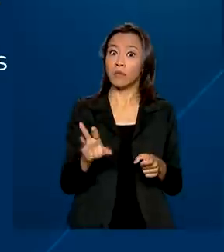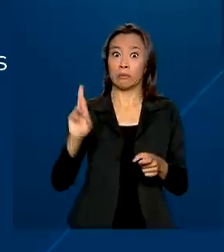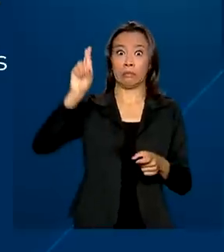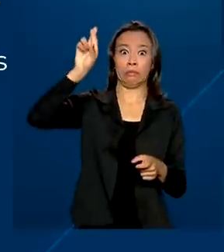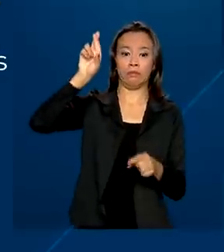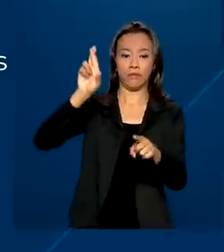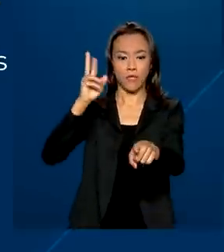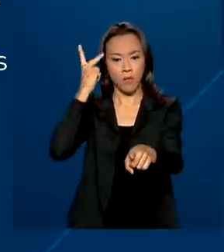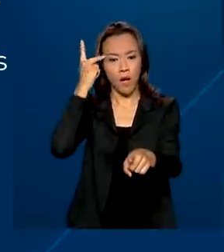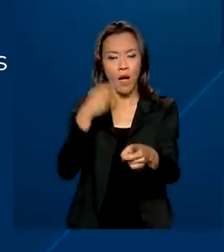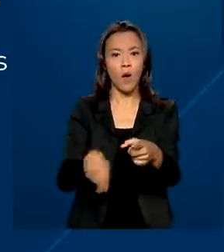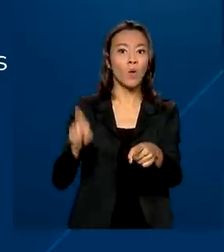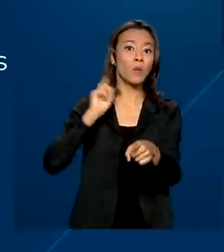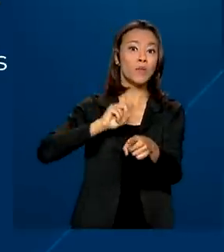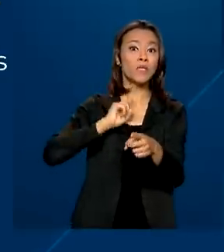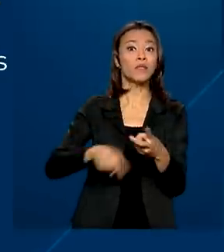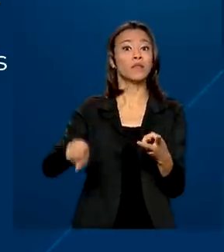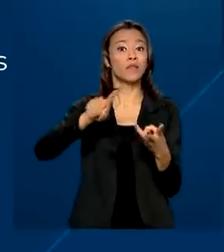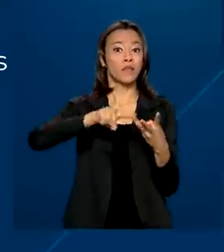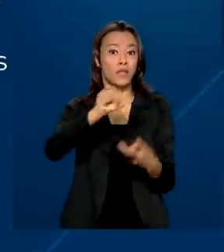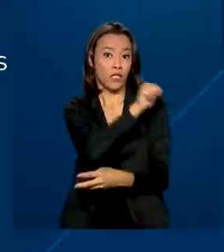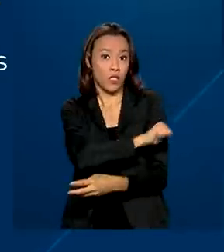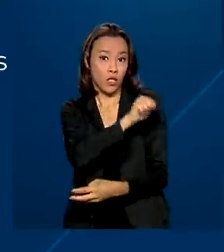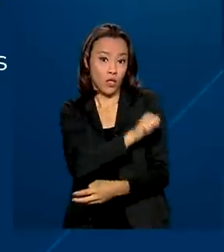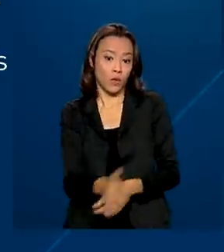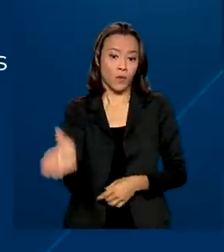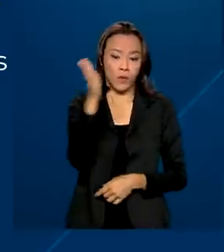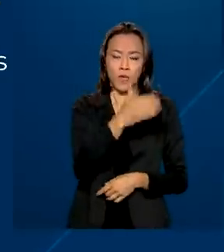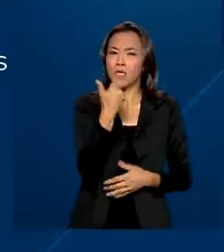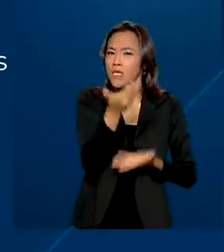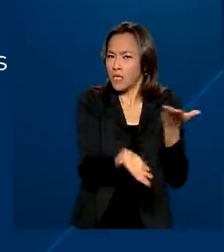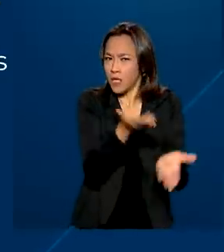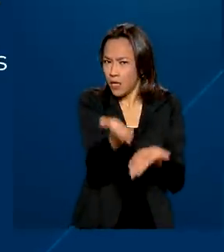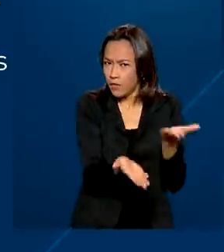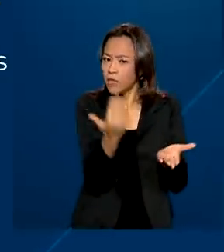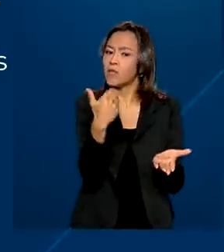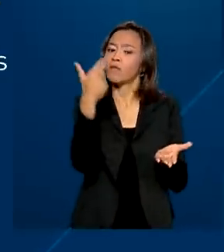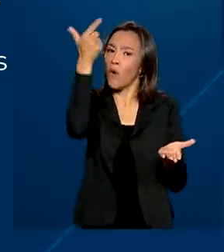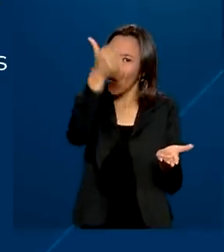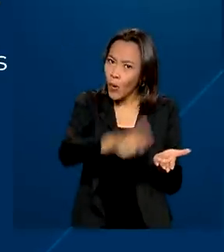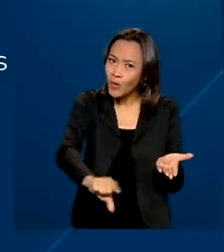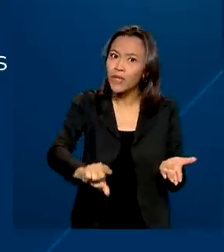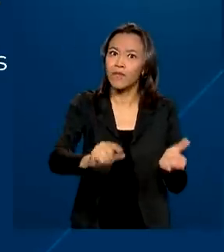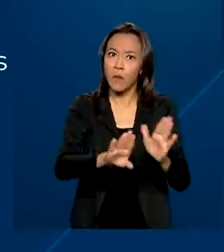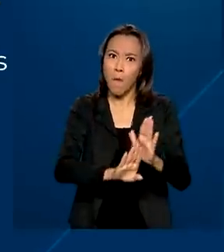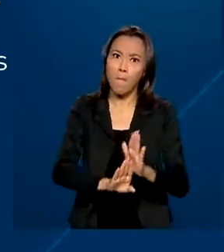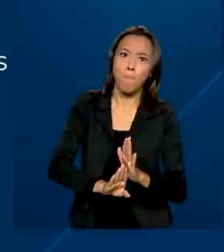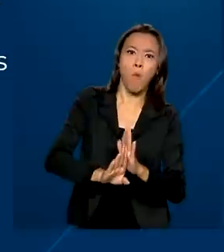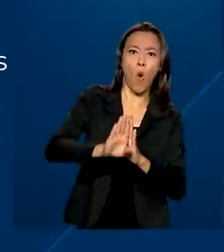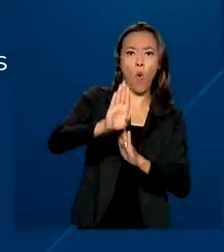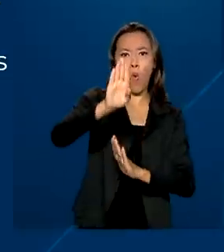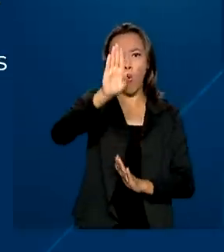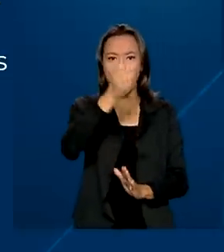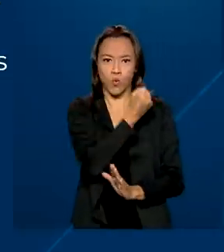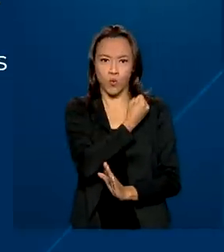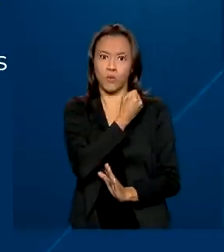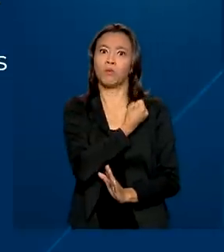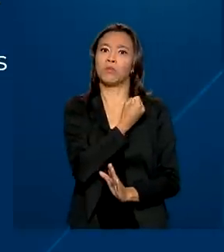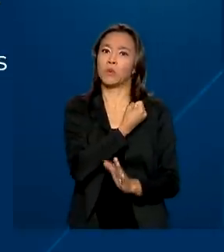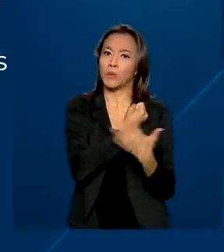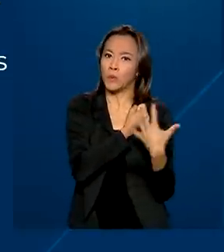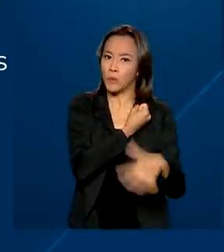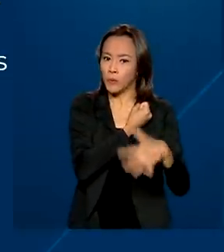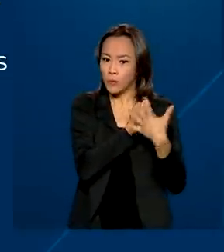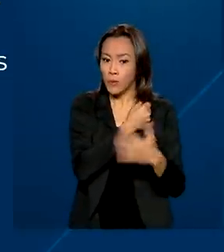Paulo, Minas e Rio de Janeiro. E o setor de serviços, mais uma vez, alavancou os números ao garantir